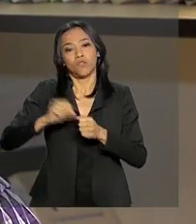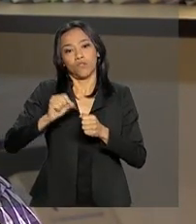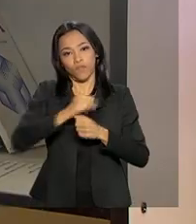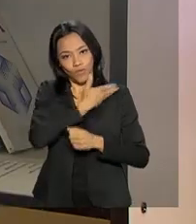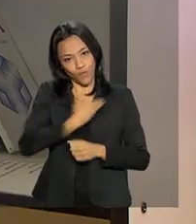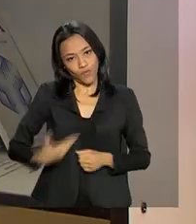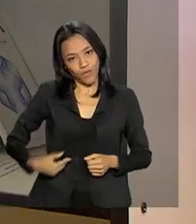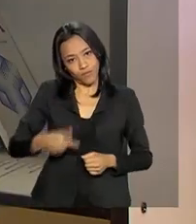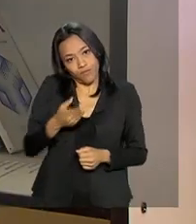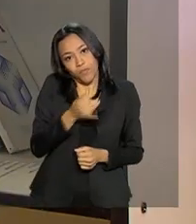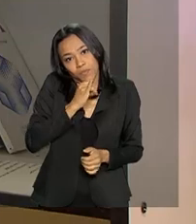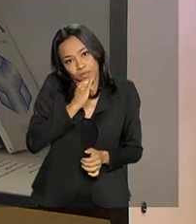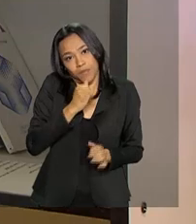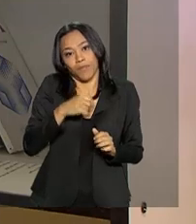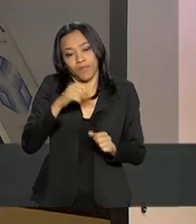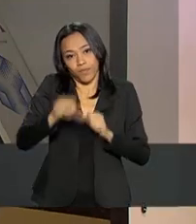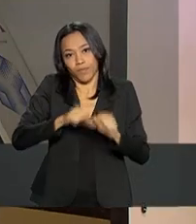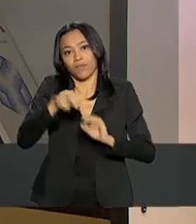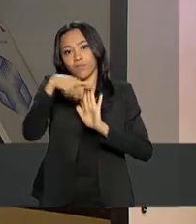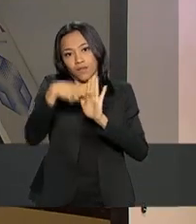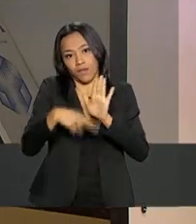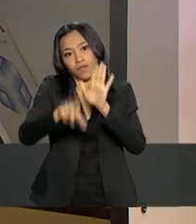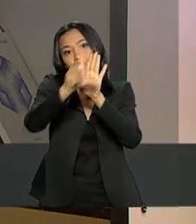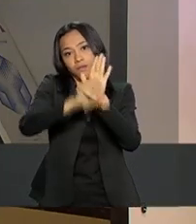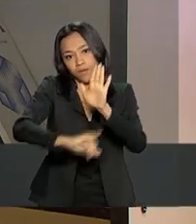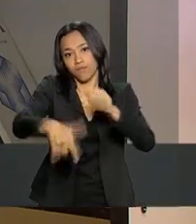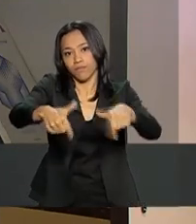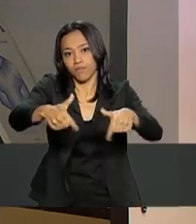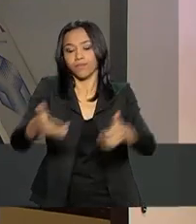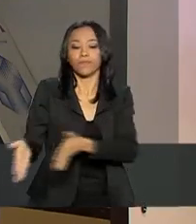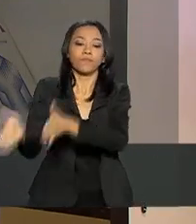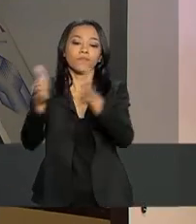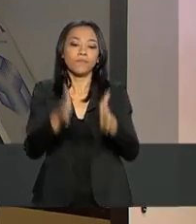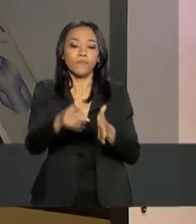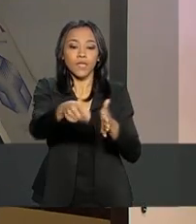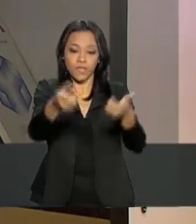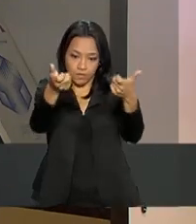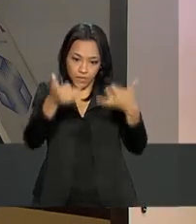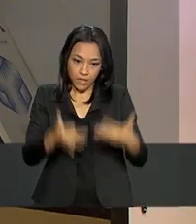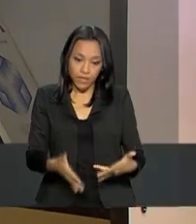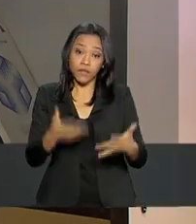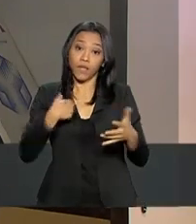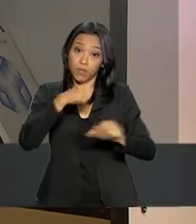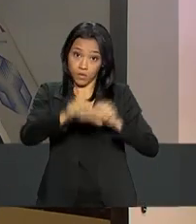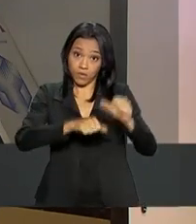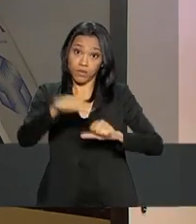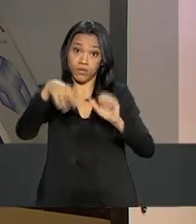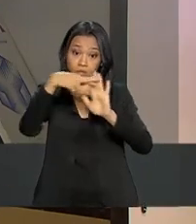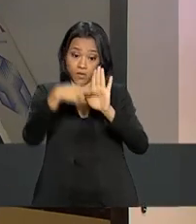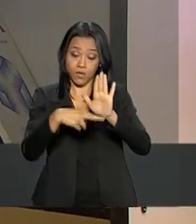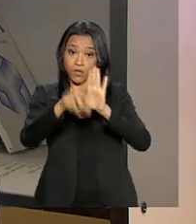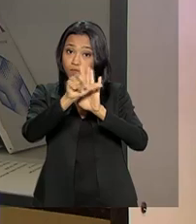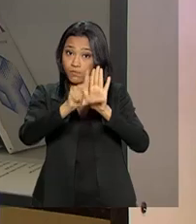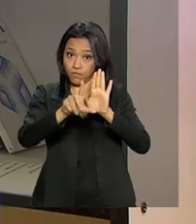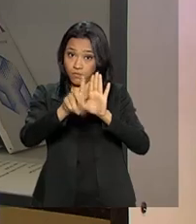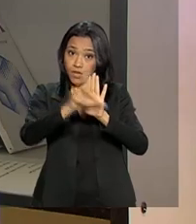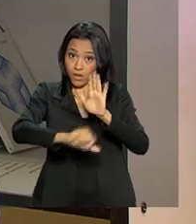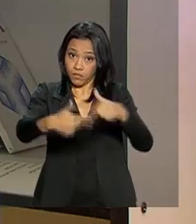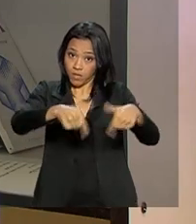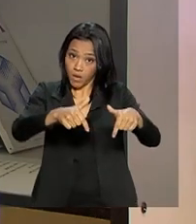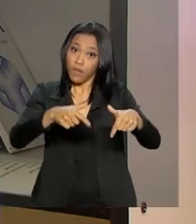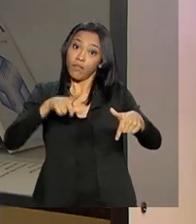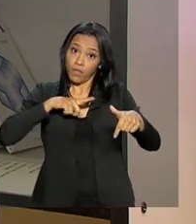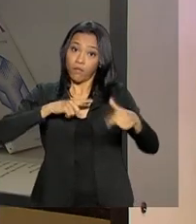trabalhista. É um bom resultado do ponto de vista, e que você falou, a reforma trabalhista também tem algum efeito. Porque a partir do